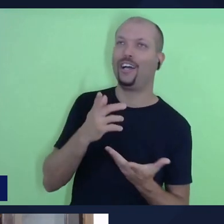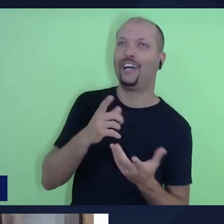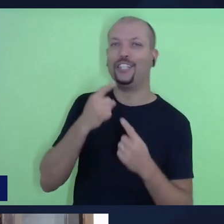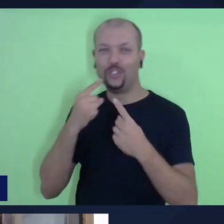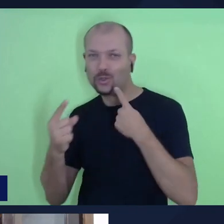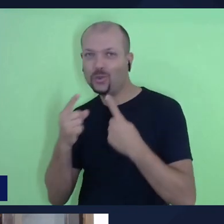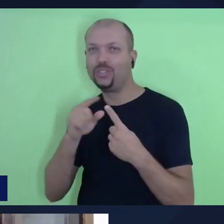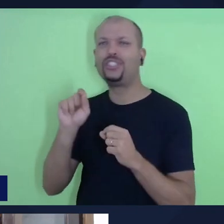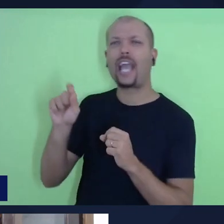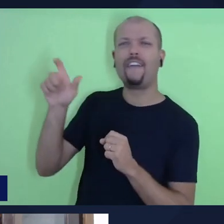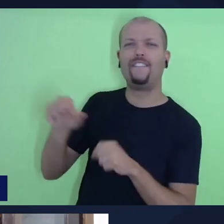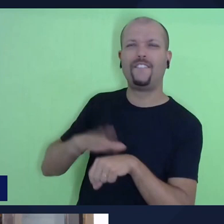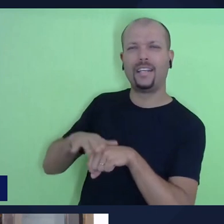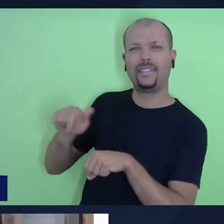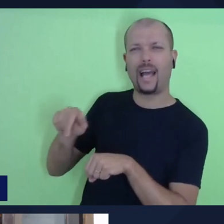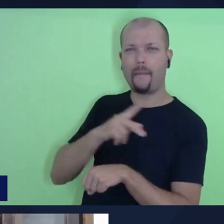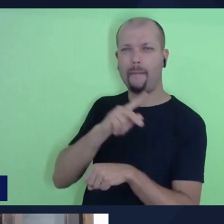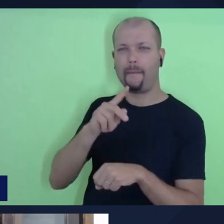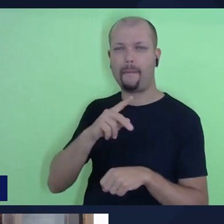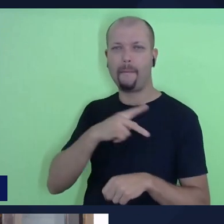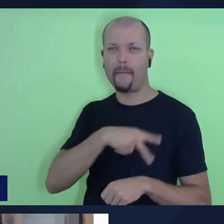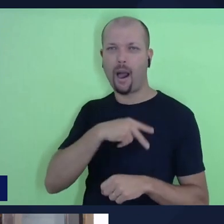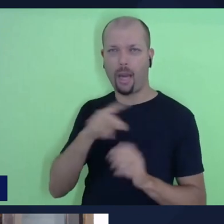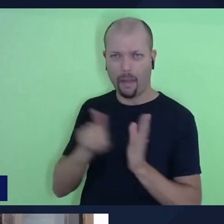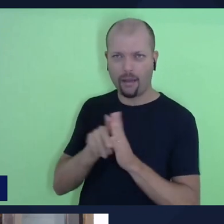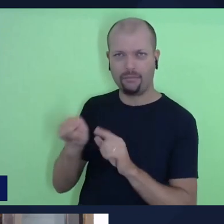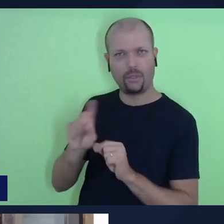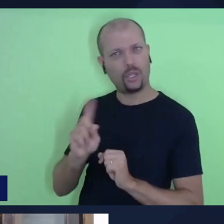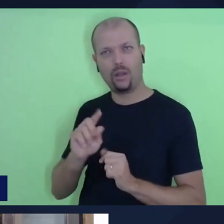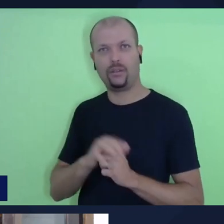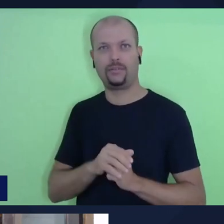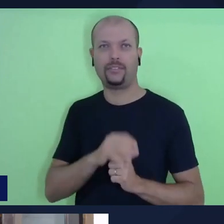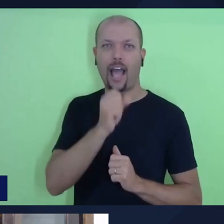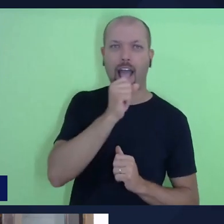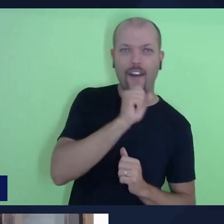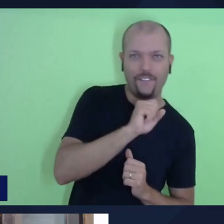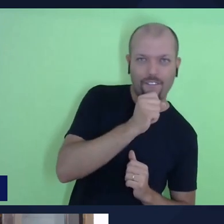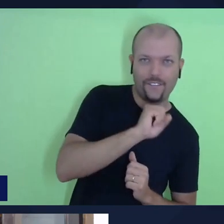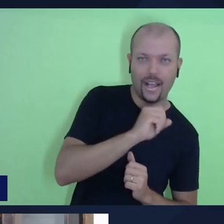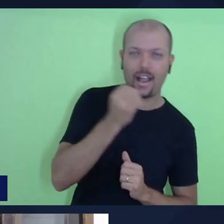hoje. que é a velha e a nova aliança.